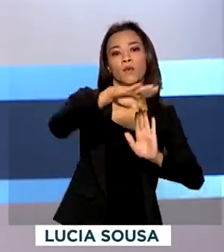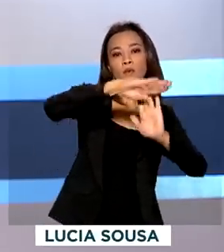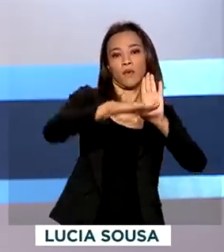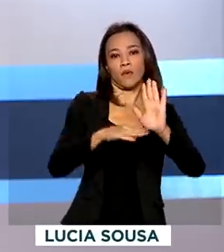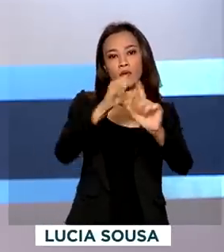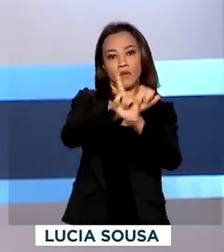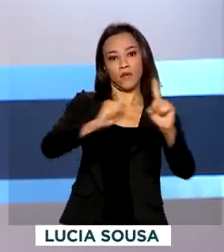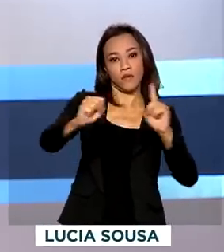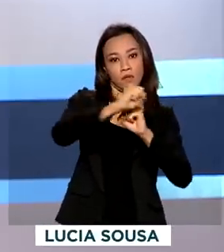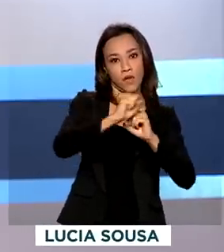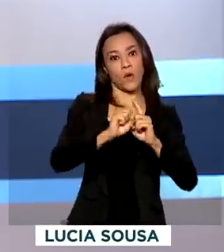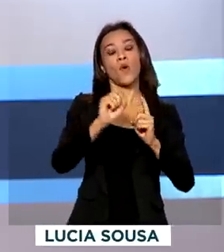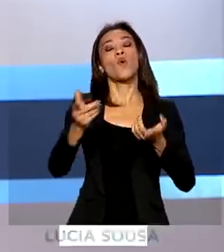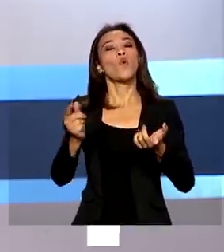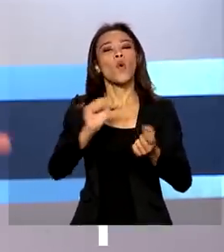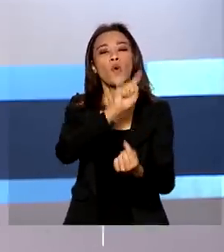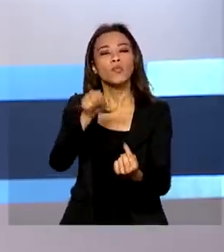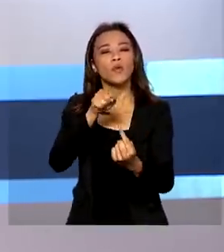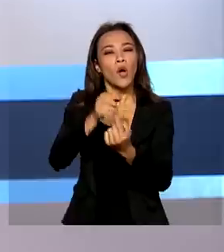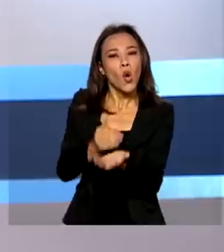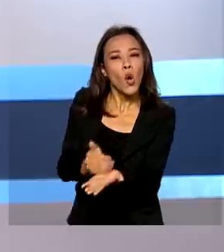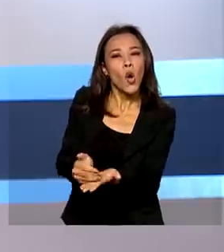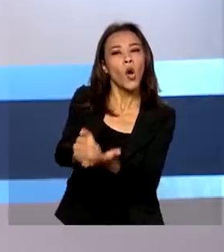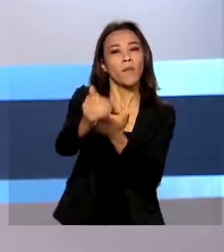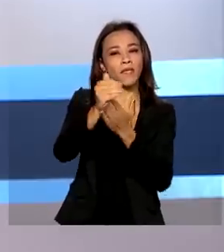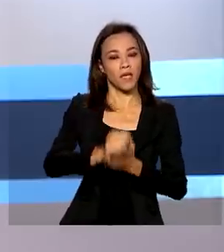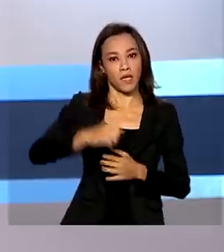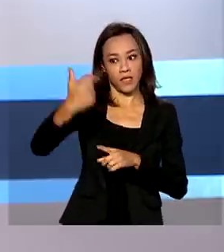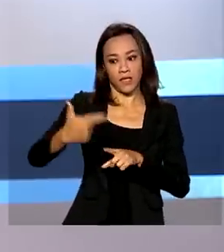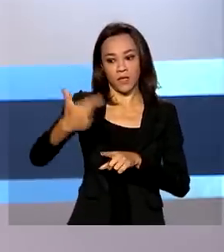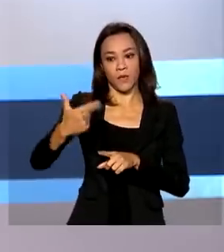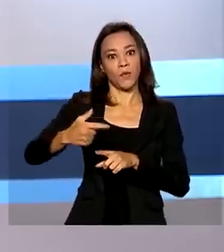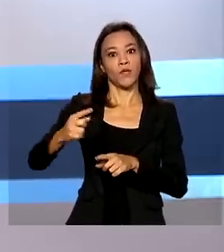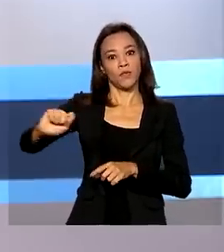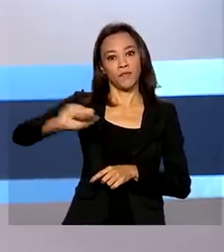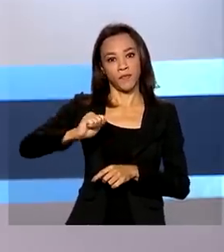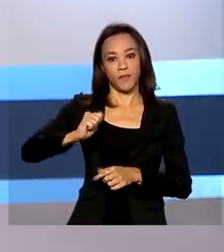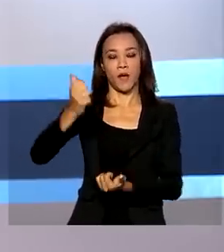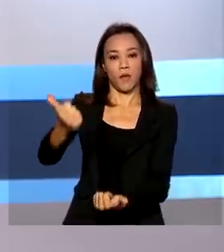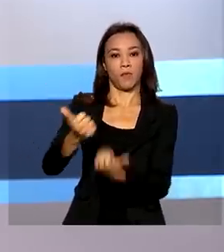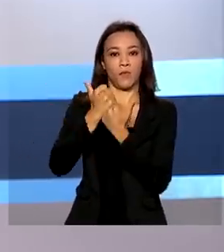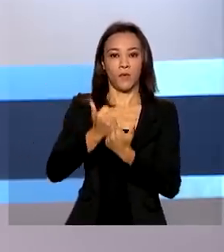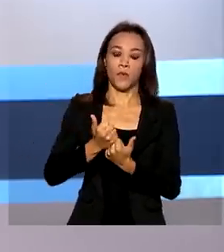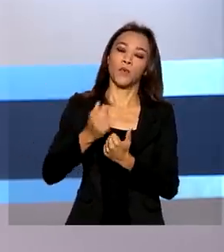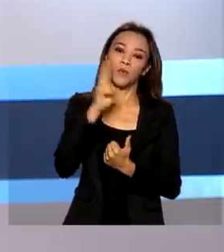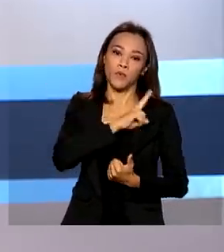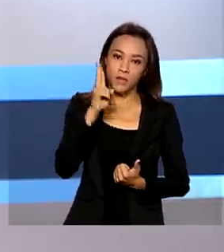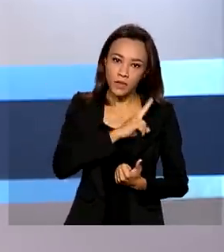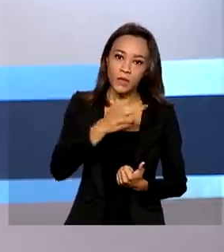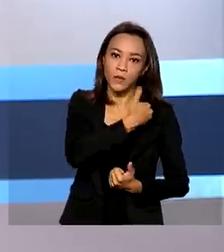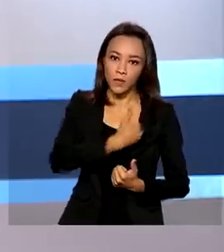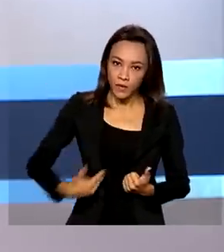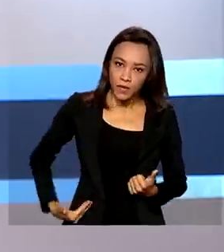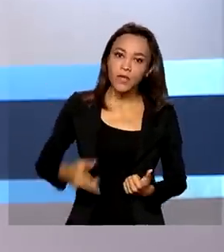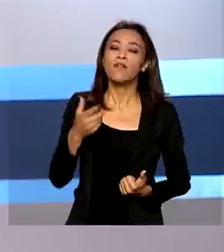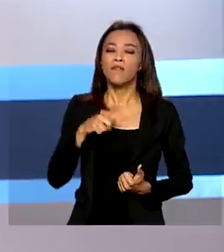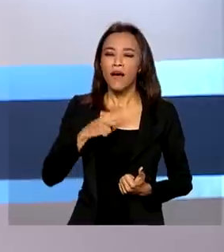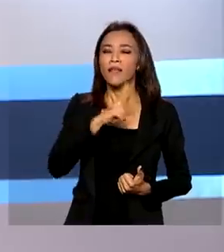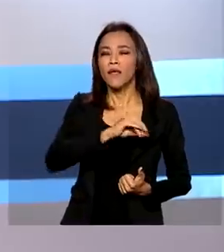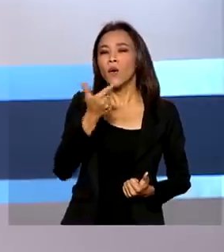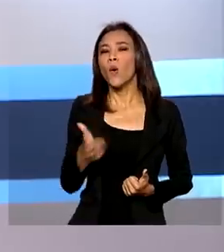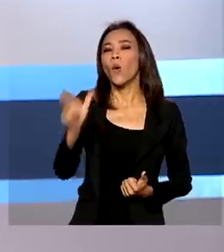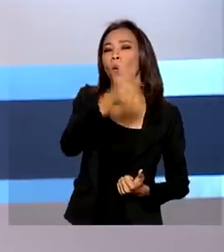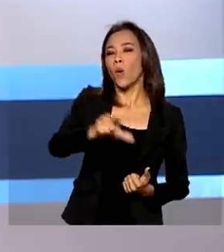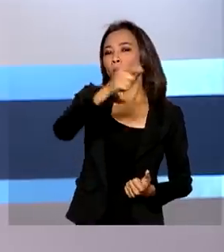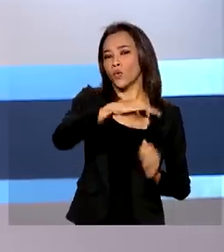Com previsão de começar logo após a última parcela do auxílio emergencial, em novembro, o projeto vai unificar outros programas, como o